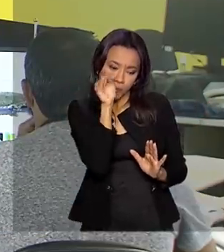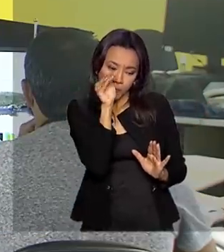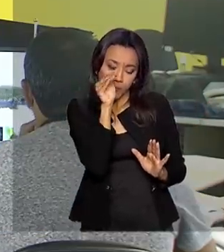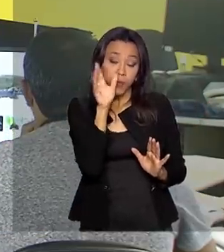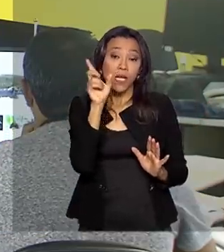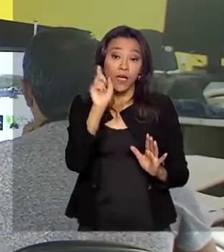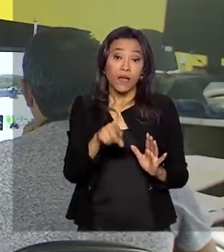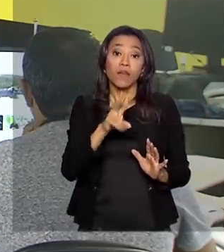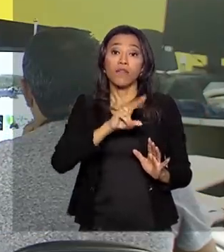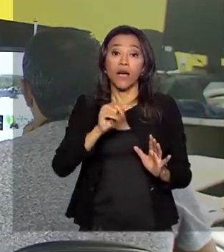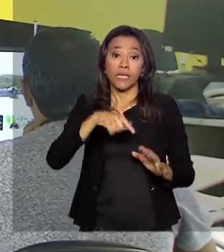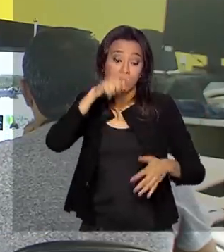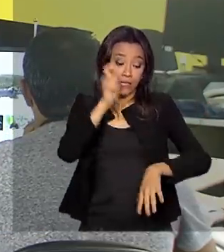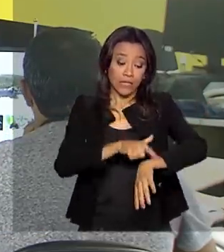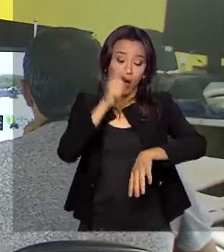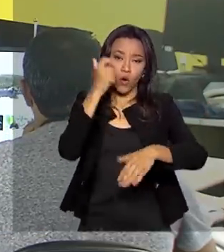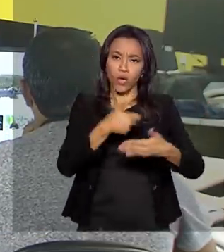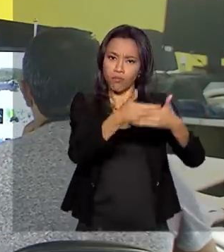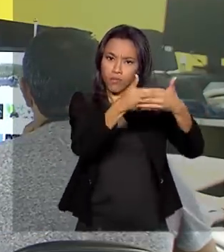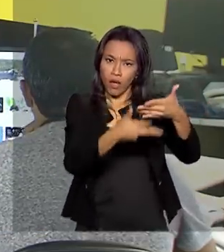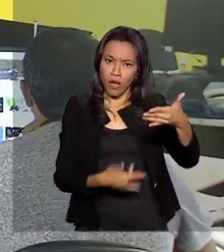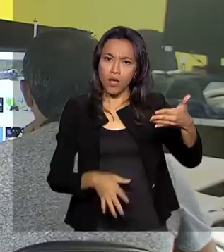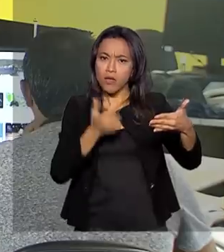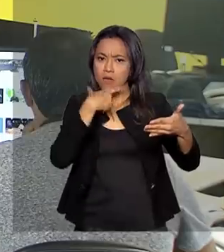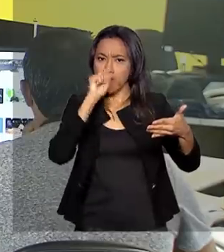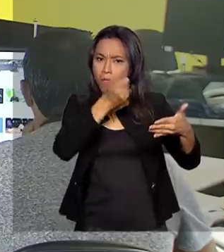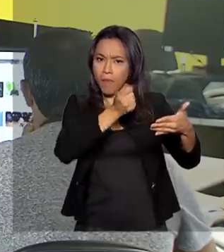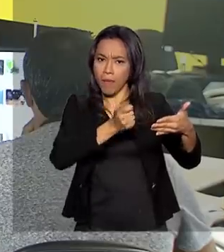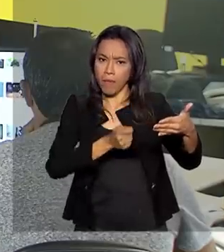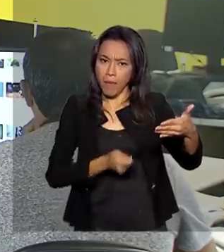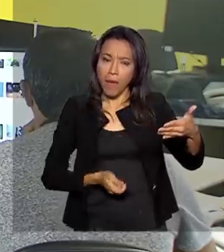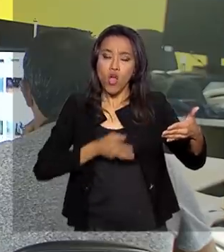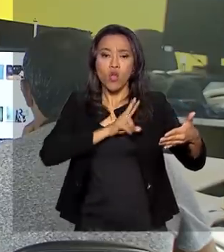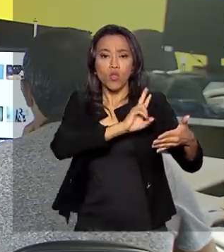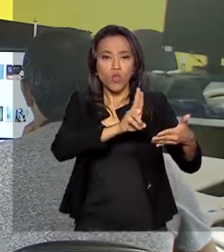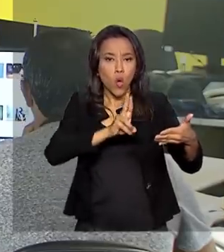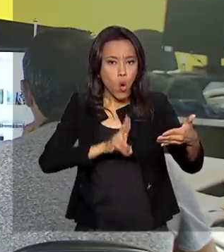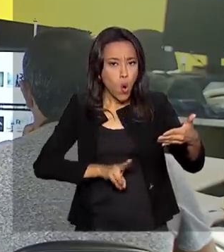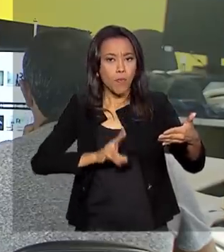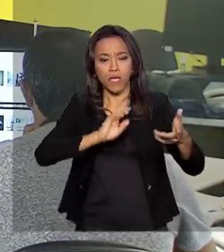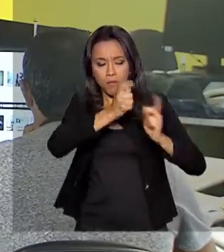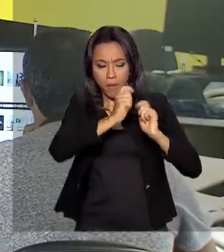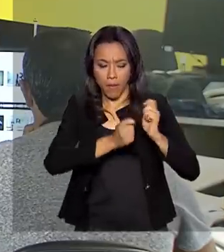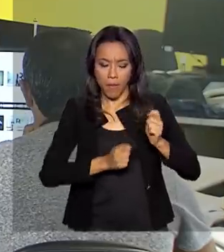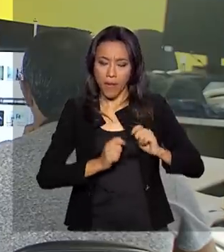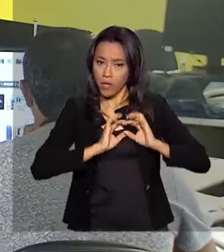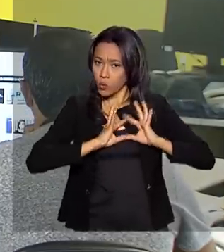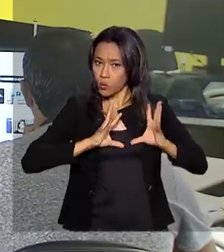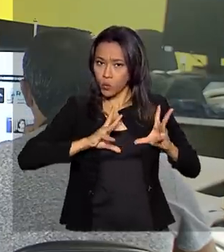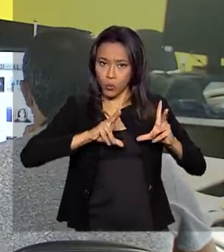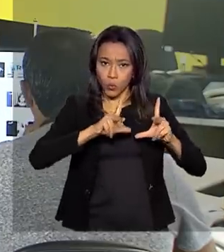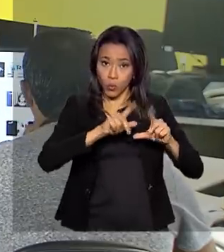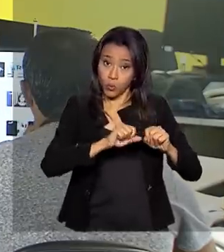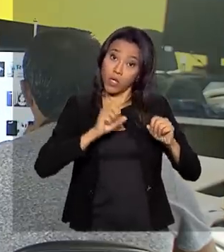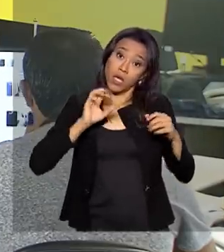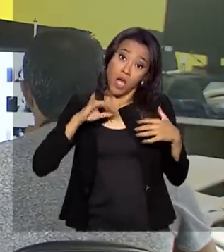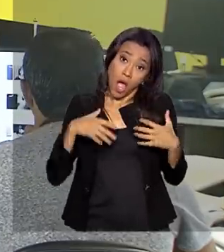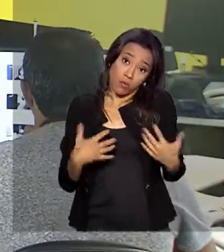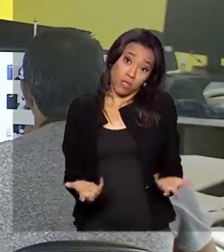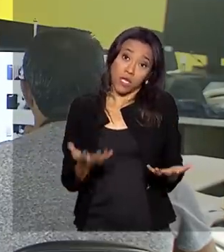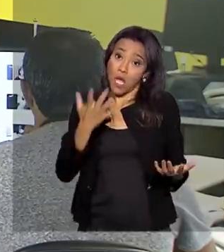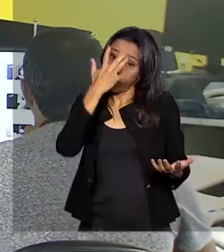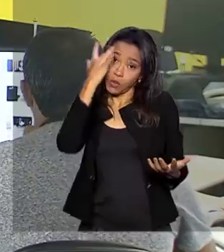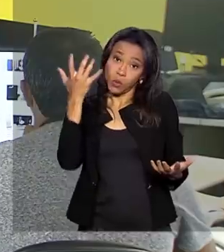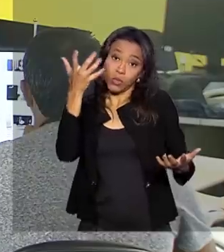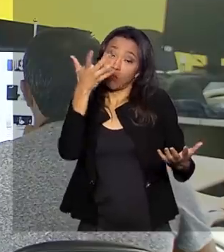vão enviar automaticamente a lista de bons pagadores com os nomes de quem está com as contas em dia, a não ser que o consumidor opte por